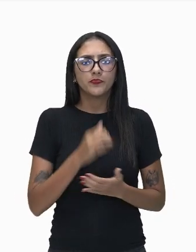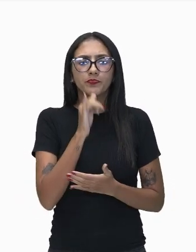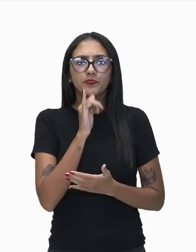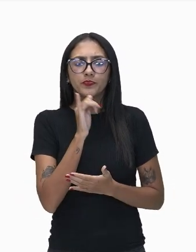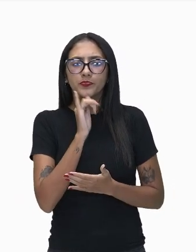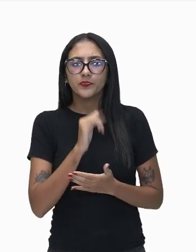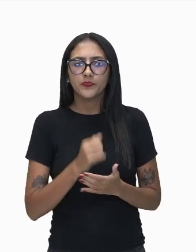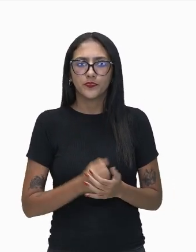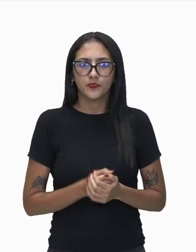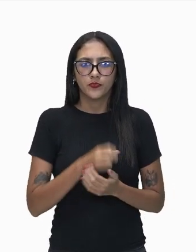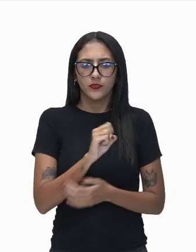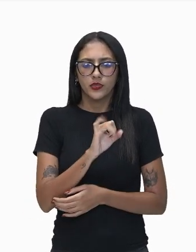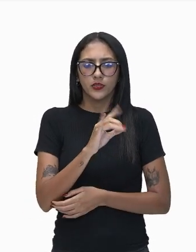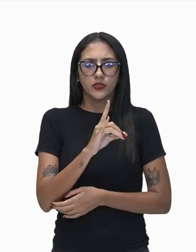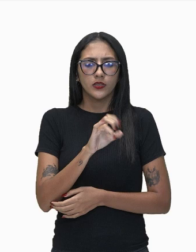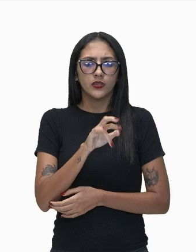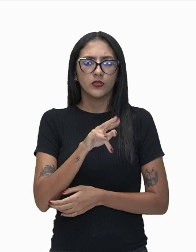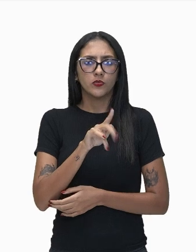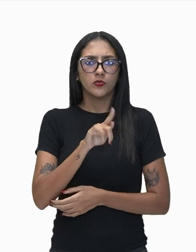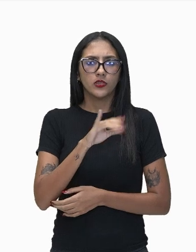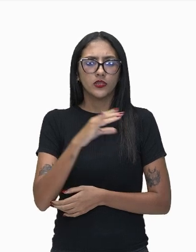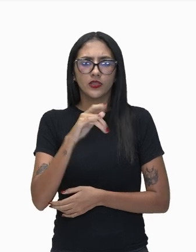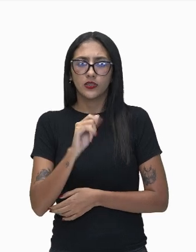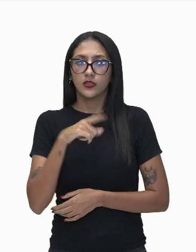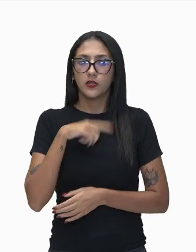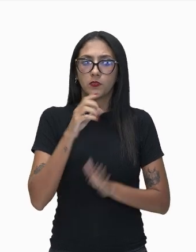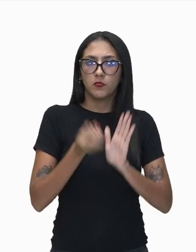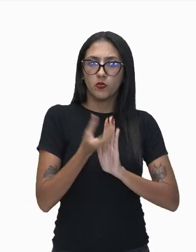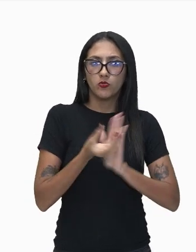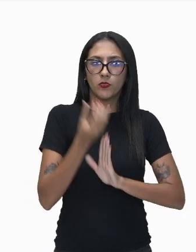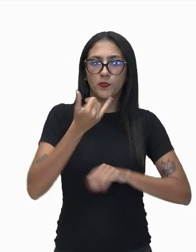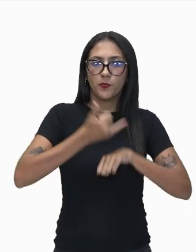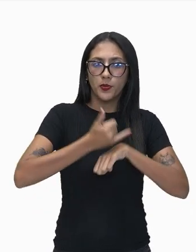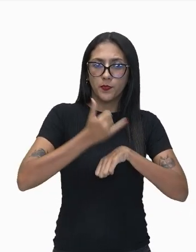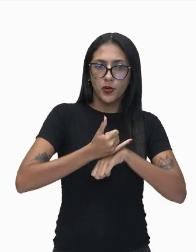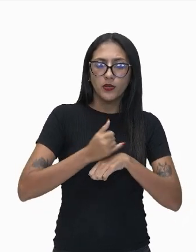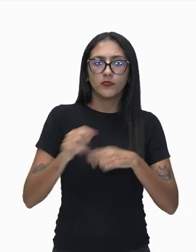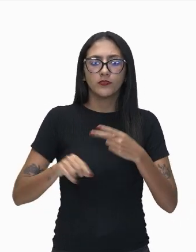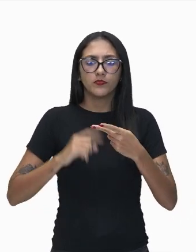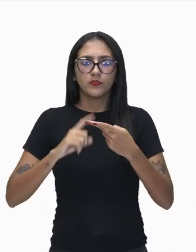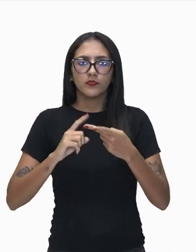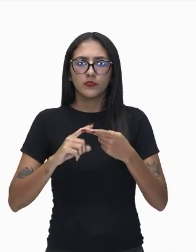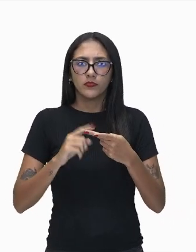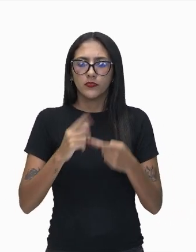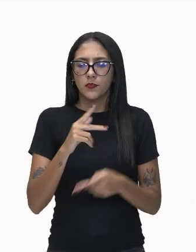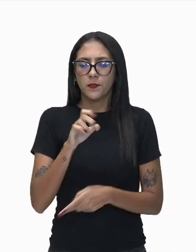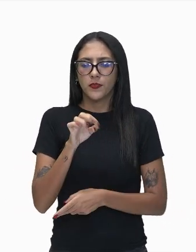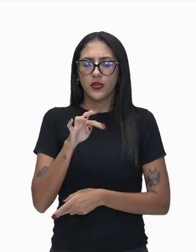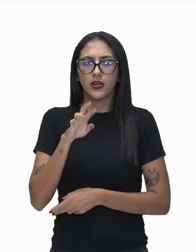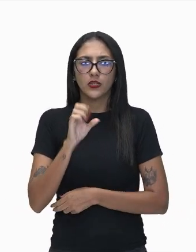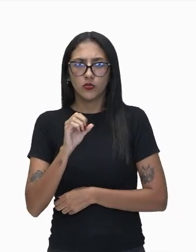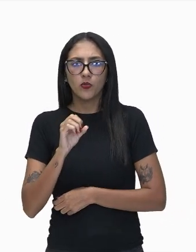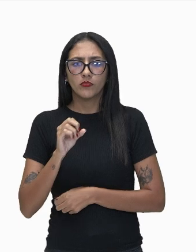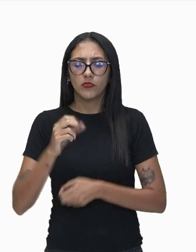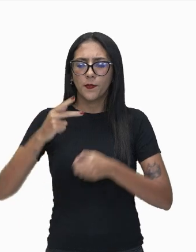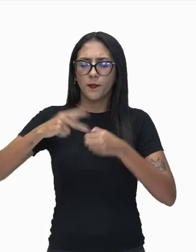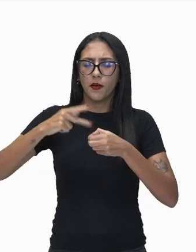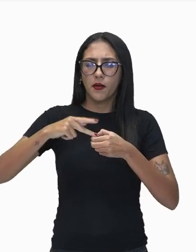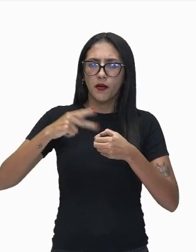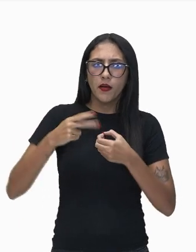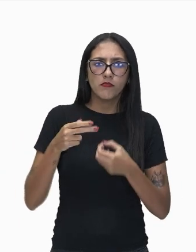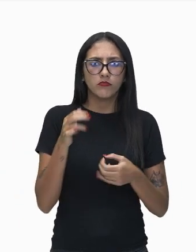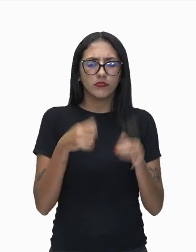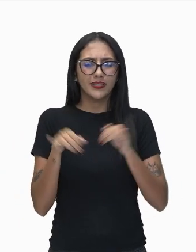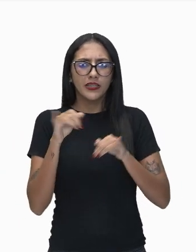siderúrgicas, que produzem aço, e petroquímicas, que fornecem insumos para plásticos e fertilizantes.